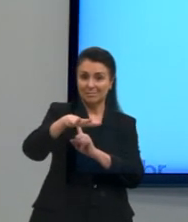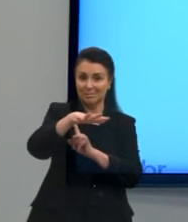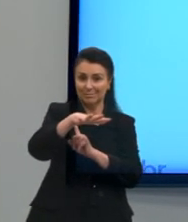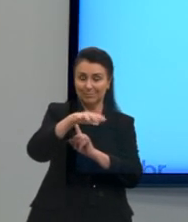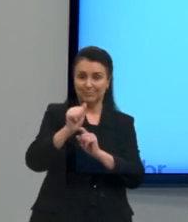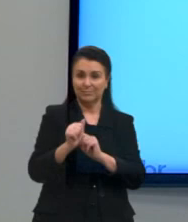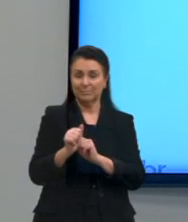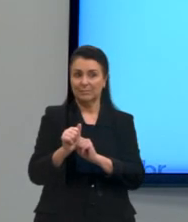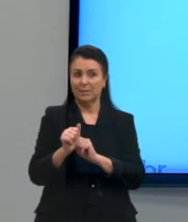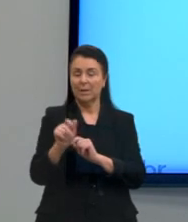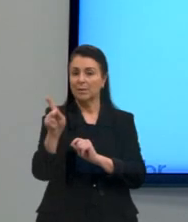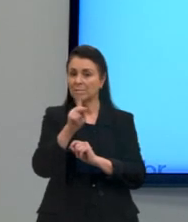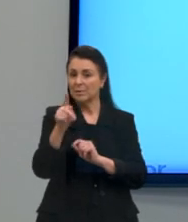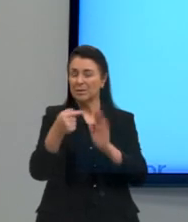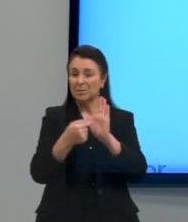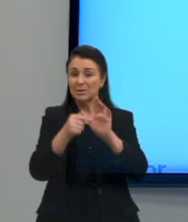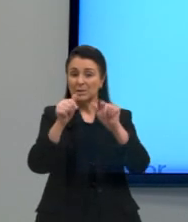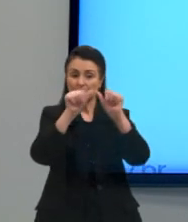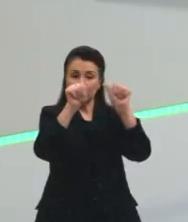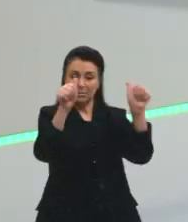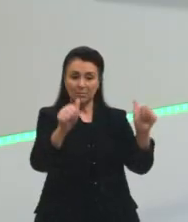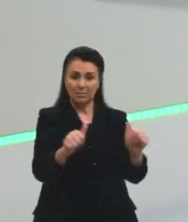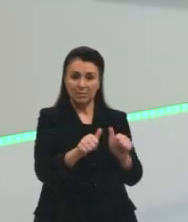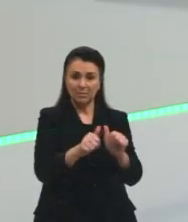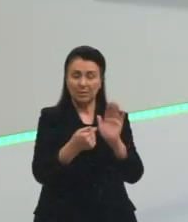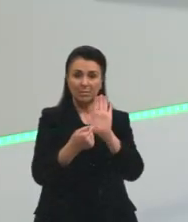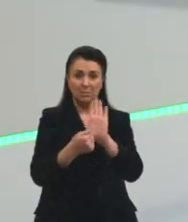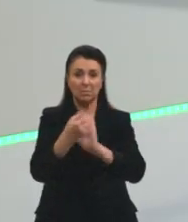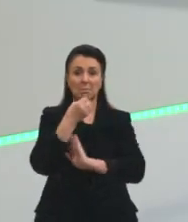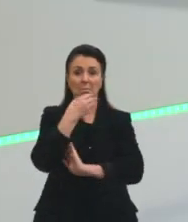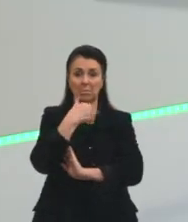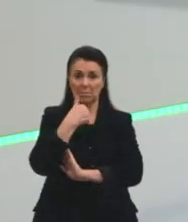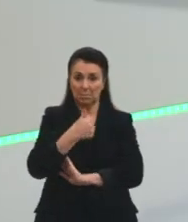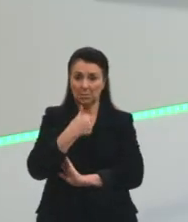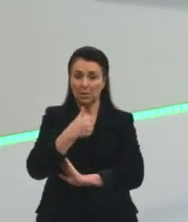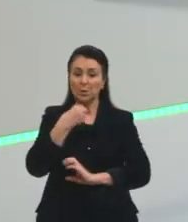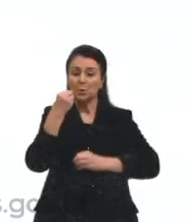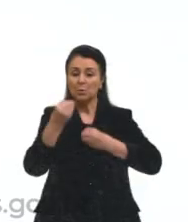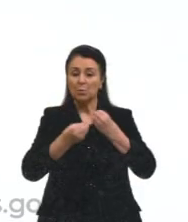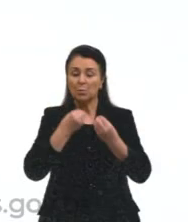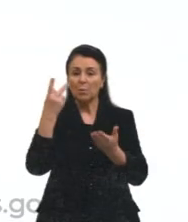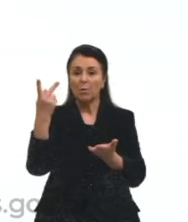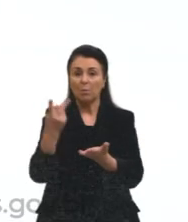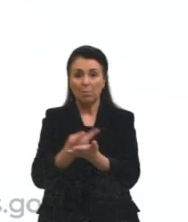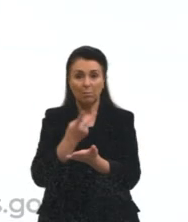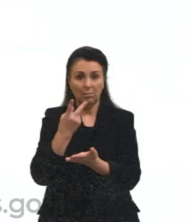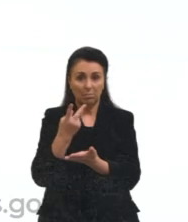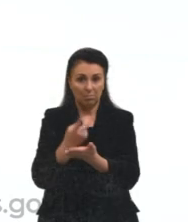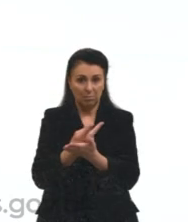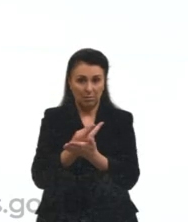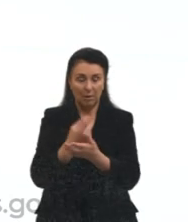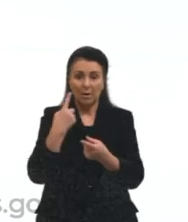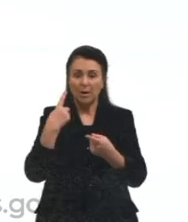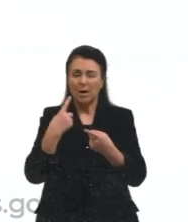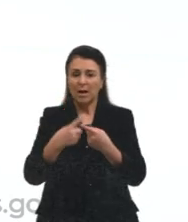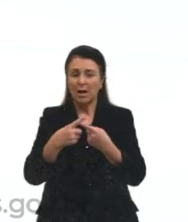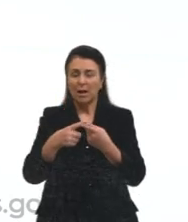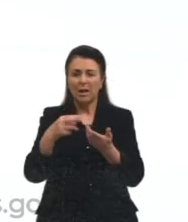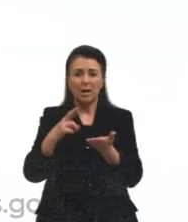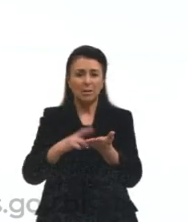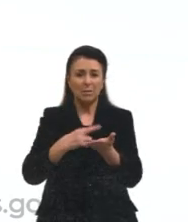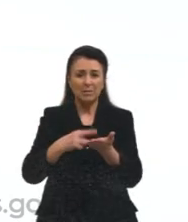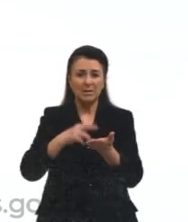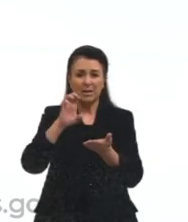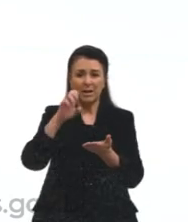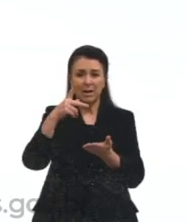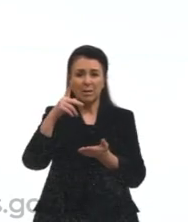tirinha que eu acho que ilustra muito bem como isso acontece. Ela é uma tirinha da revista Época de